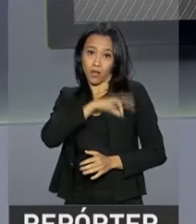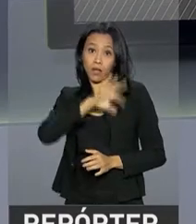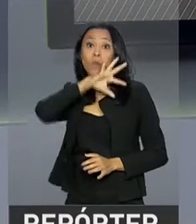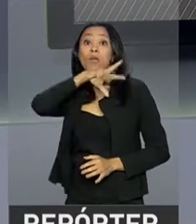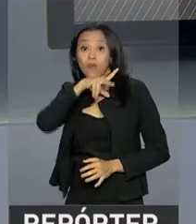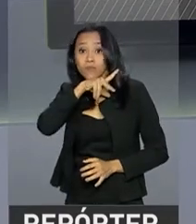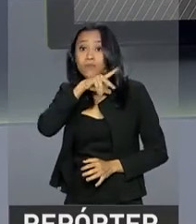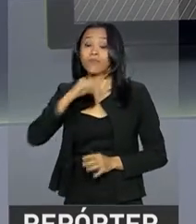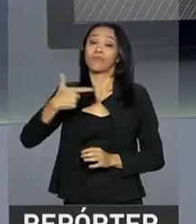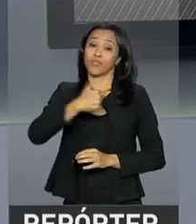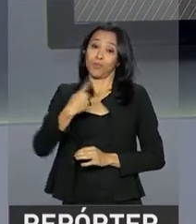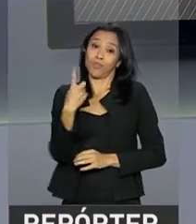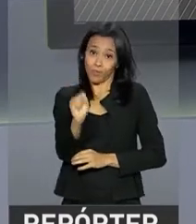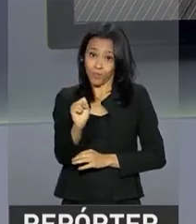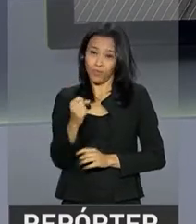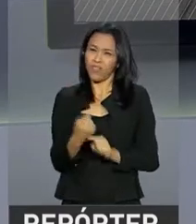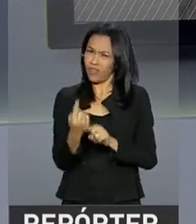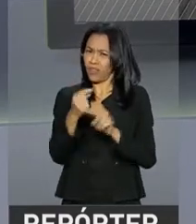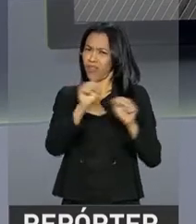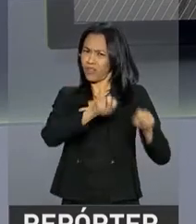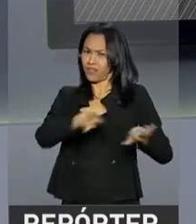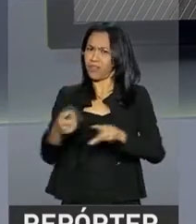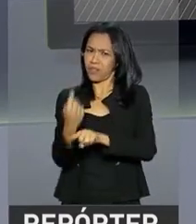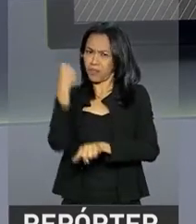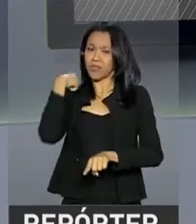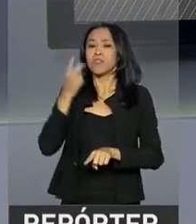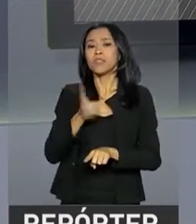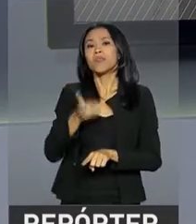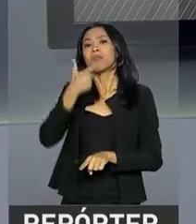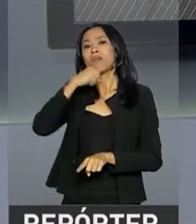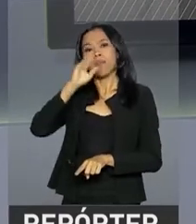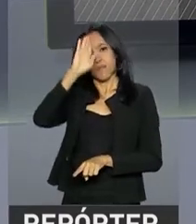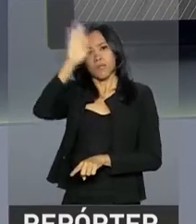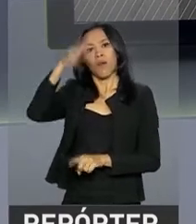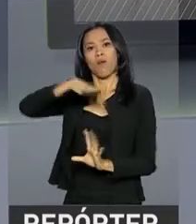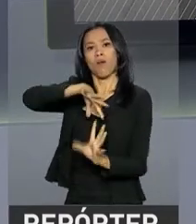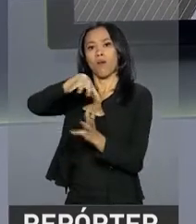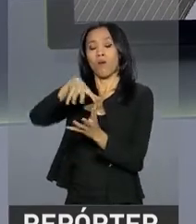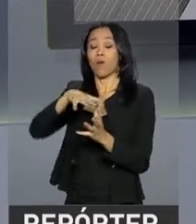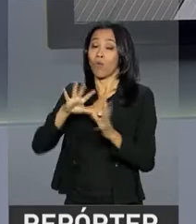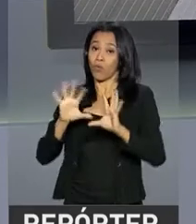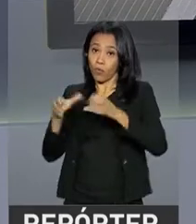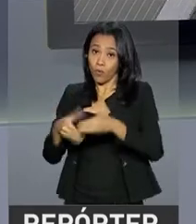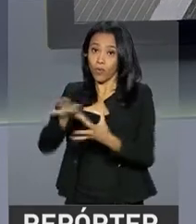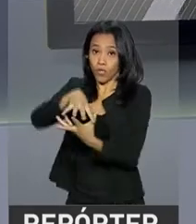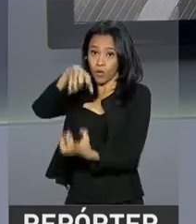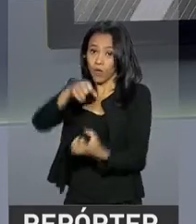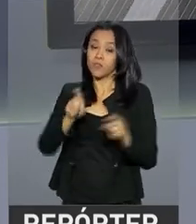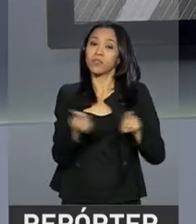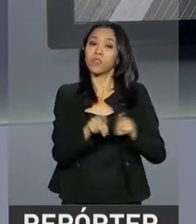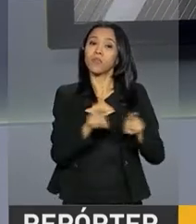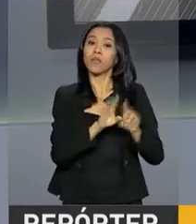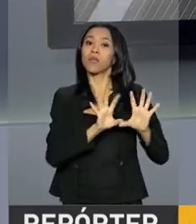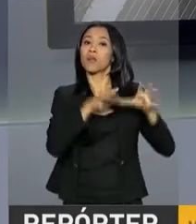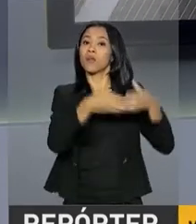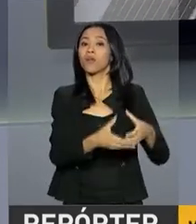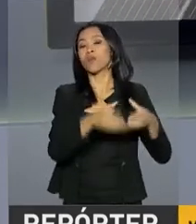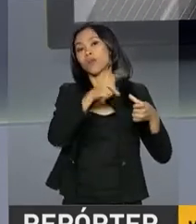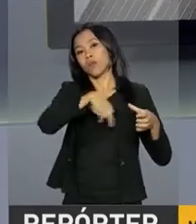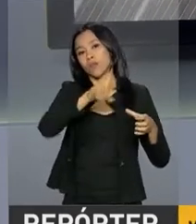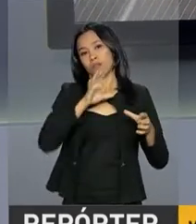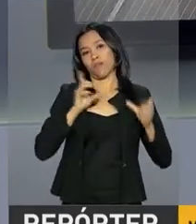disponível desde a semana passada. Sempre tem prioridade idosos e pessoas com deficiência. Para saber se tem direito, o